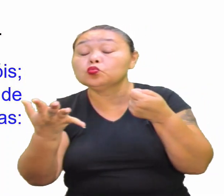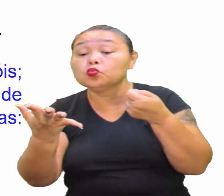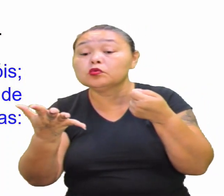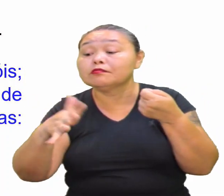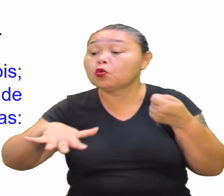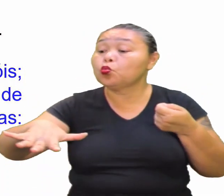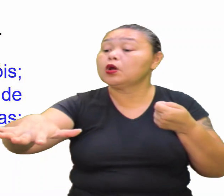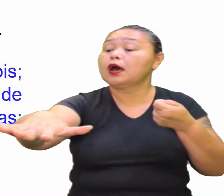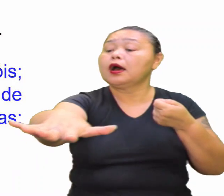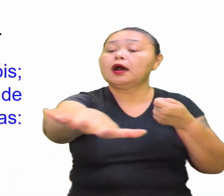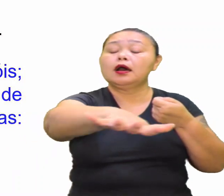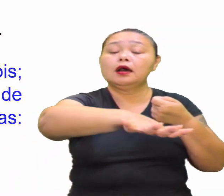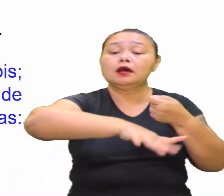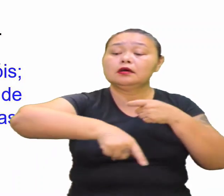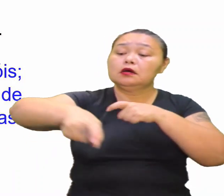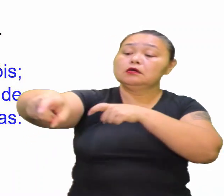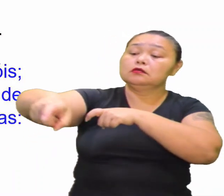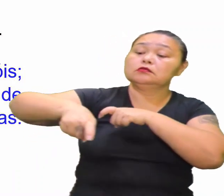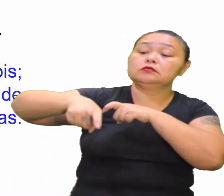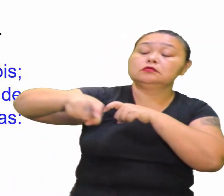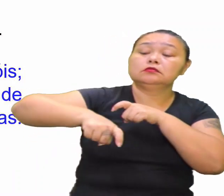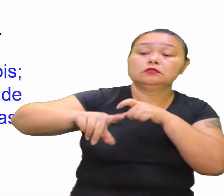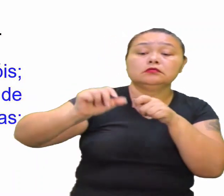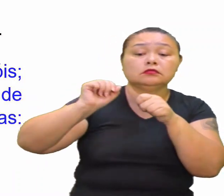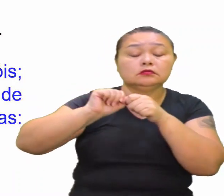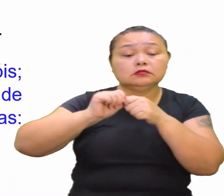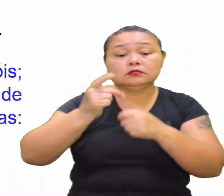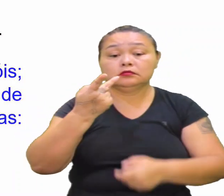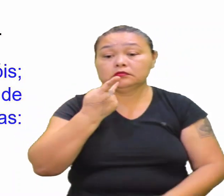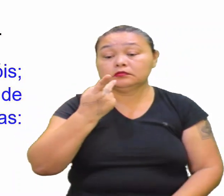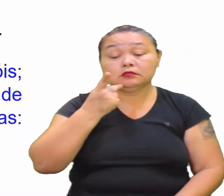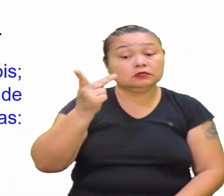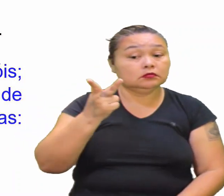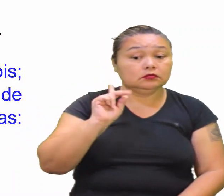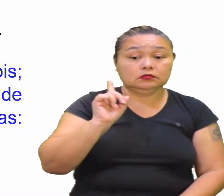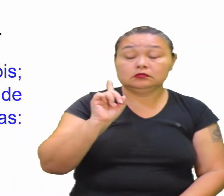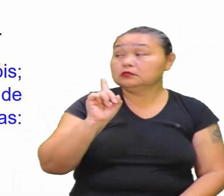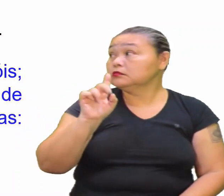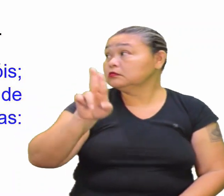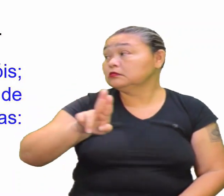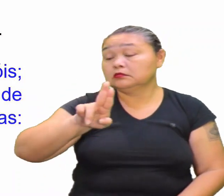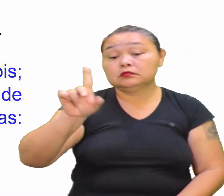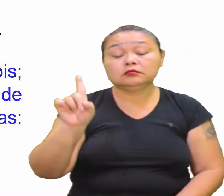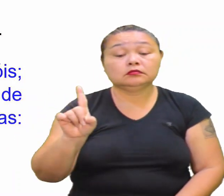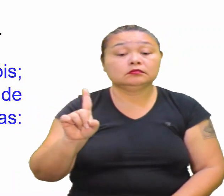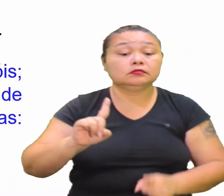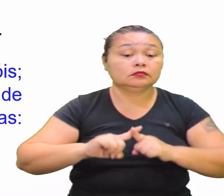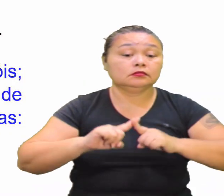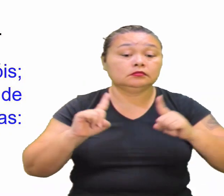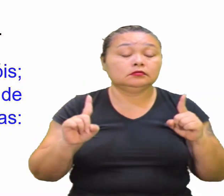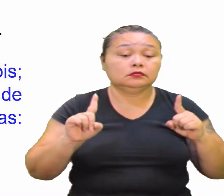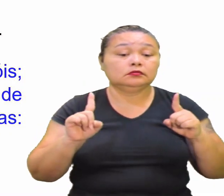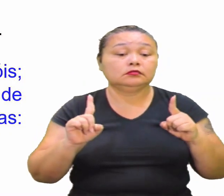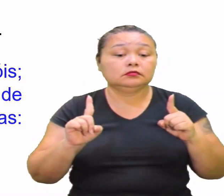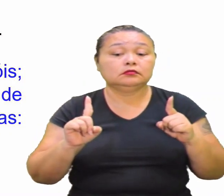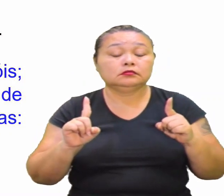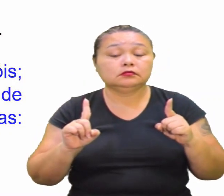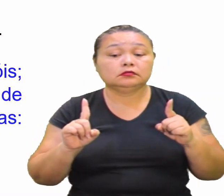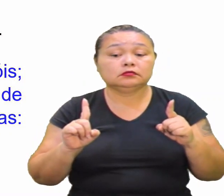Por áreas Que você pode fazer O uso disso Então eu não vou aqui Estou levantando bandeira Do uso não Mas